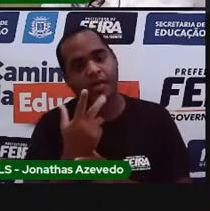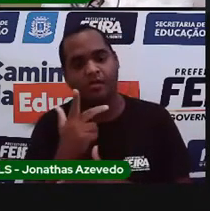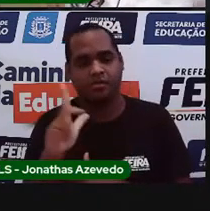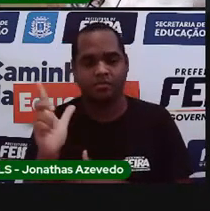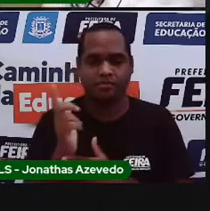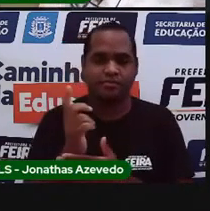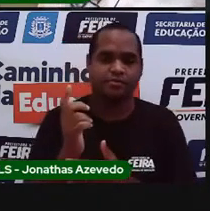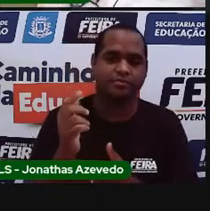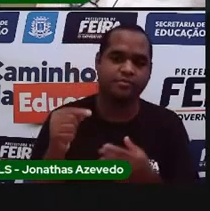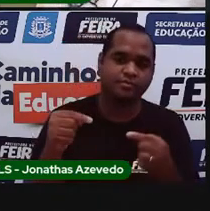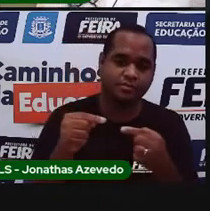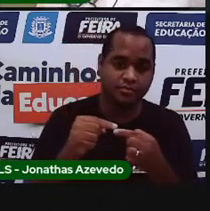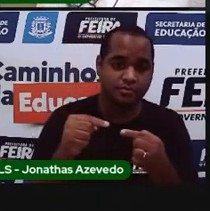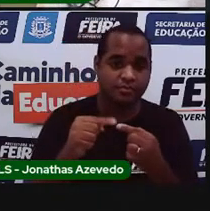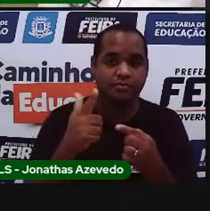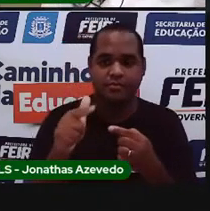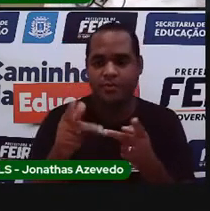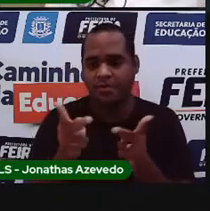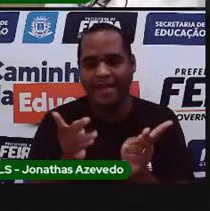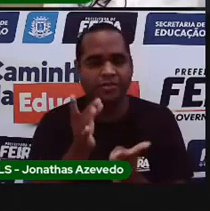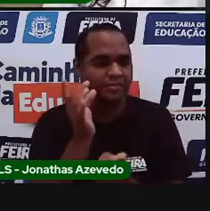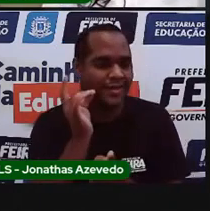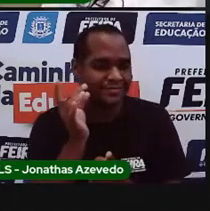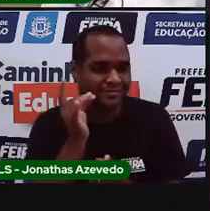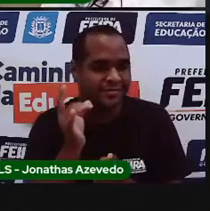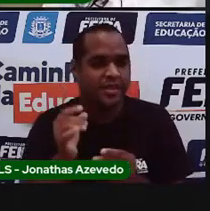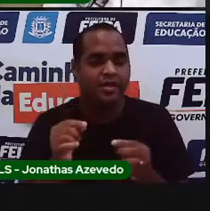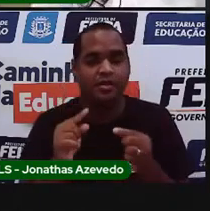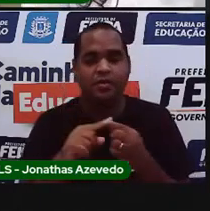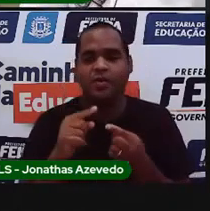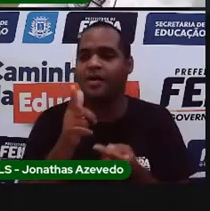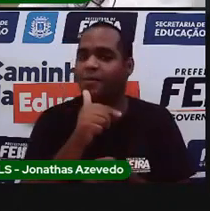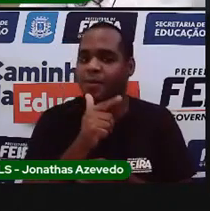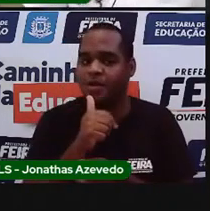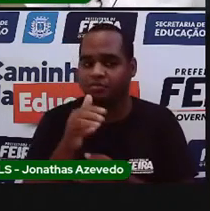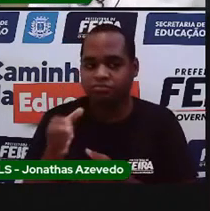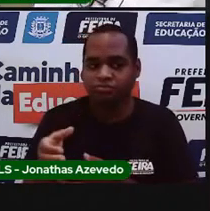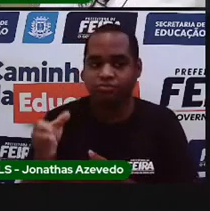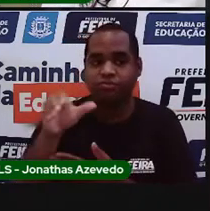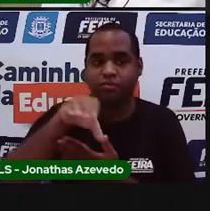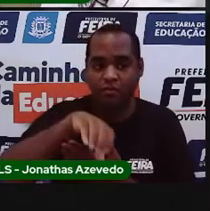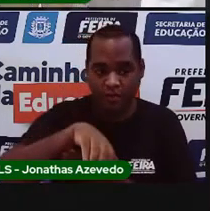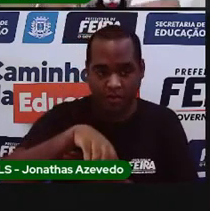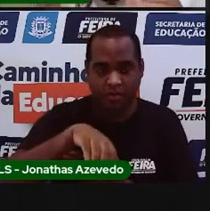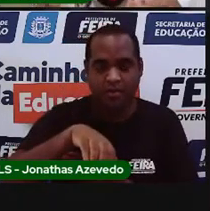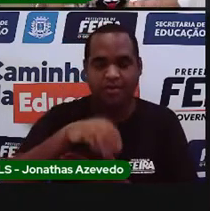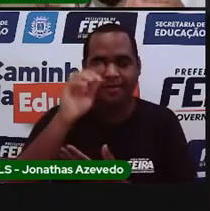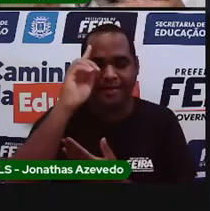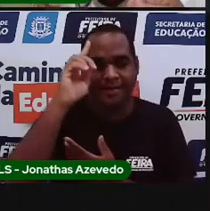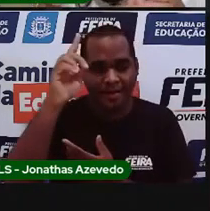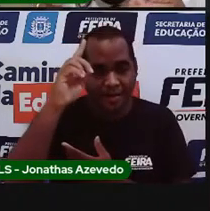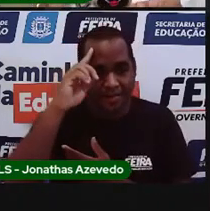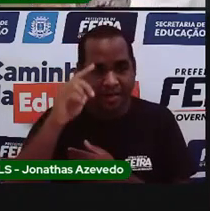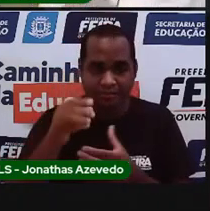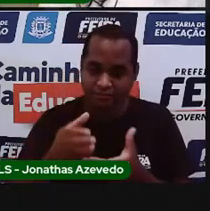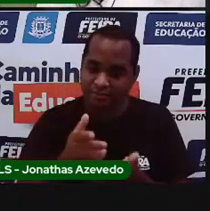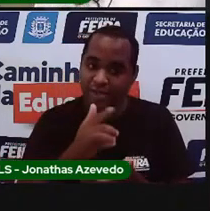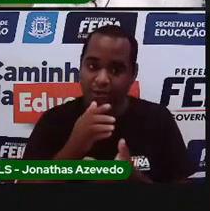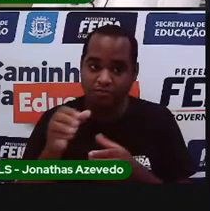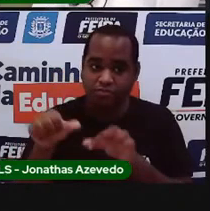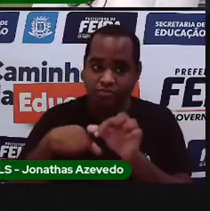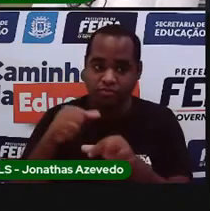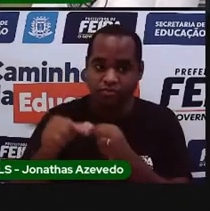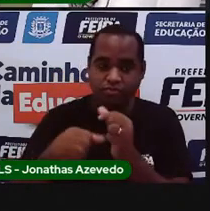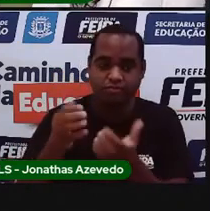plástico. Você utilizou uma xícara de água, lembra? Porque a água estava na garrafinha e depois foi para a xícara.